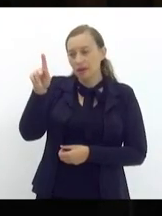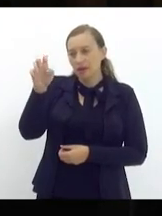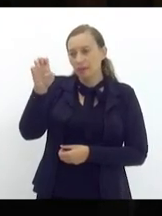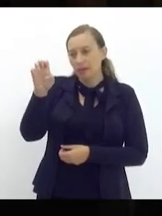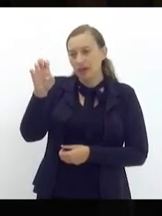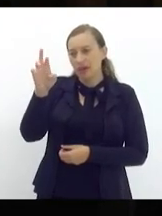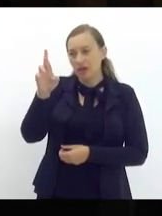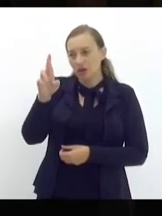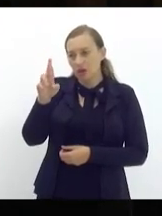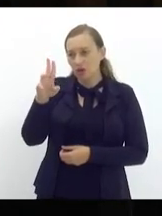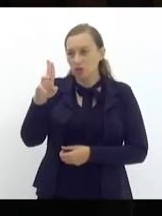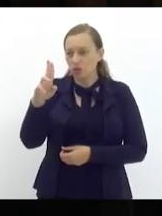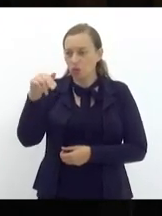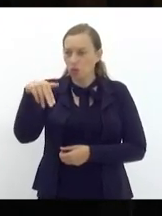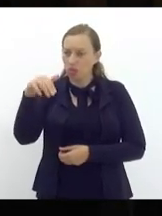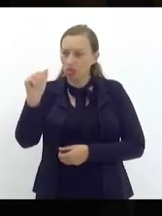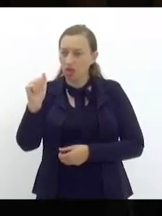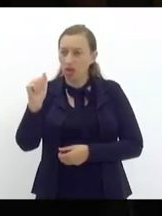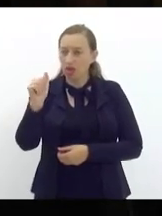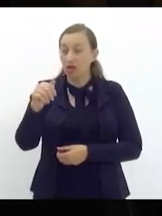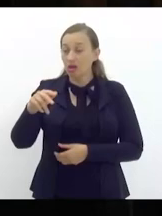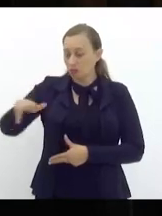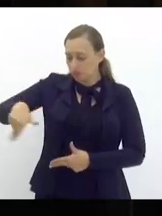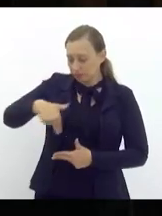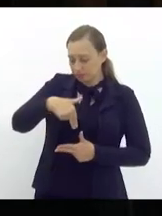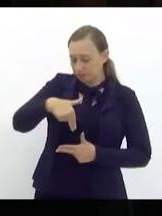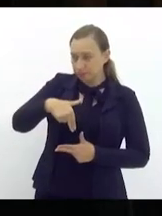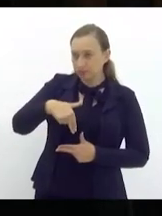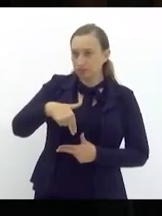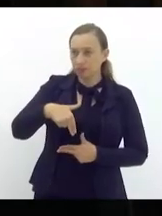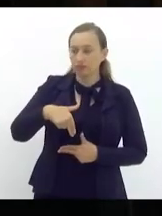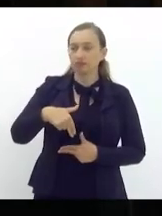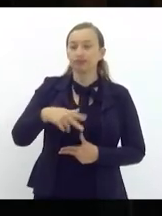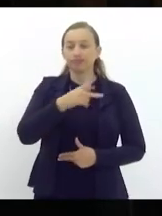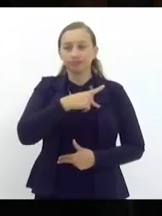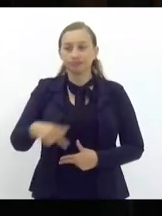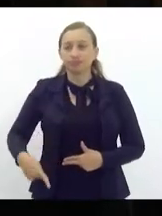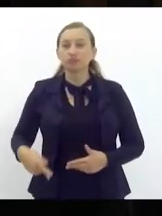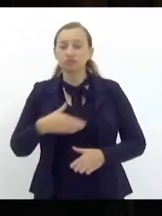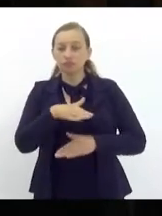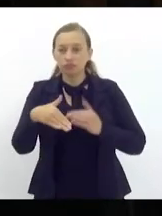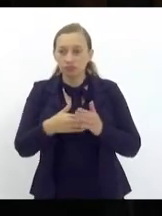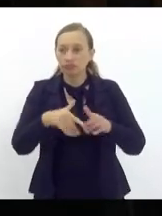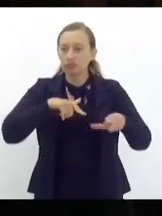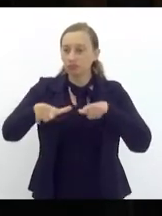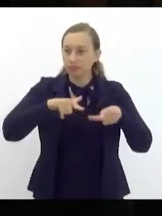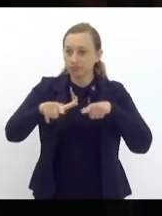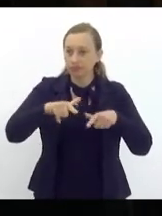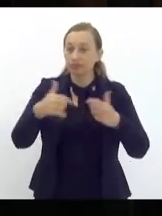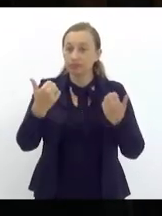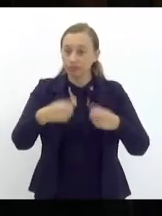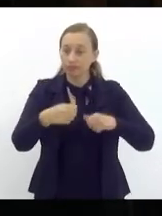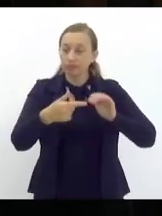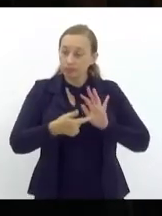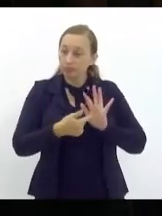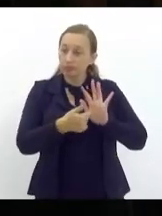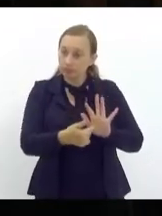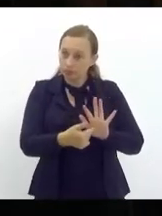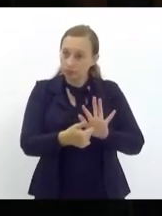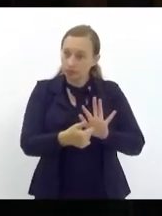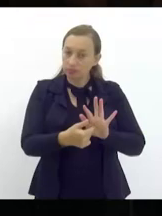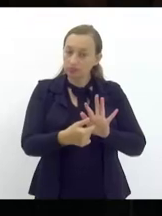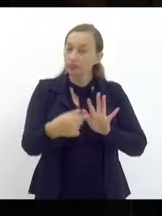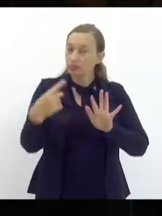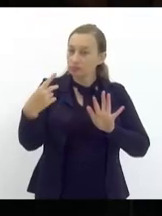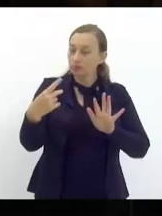tribuna presidente porque todo mundo que trabalha tem que fazer juízo ao seu salário todo mundo